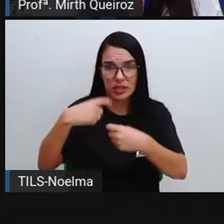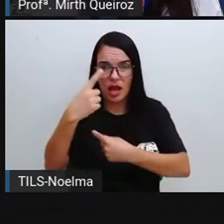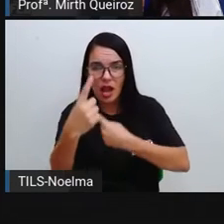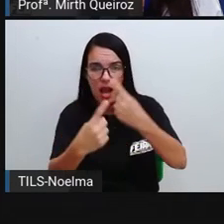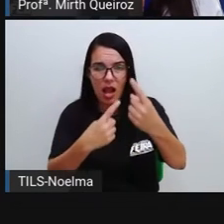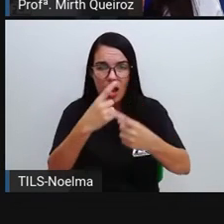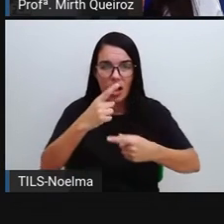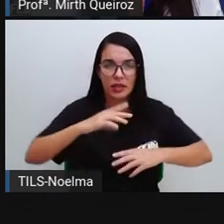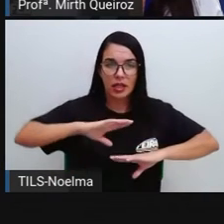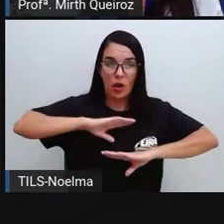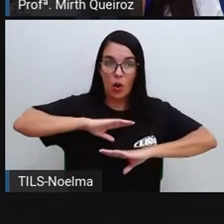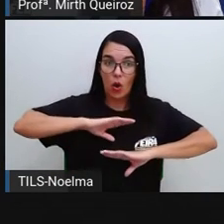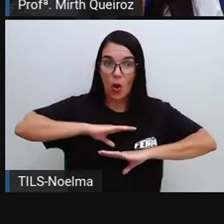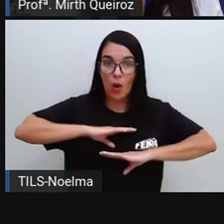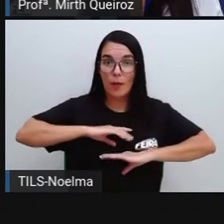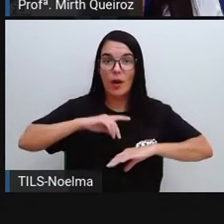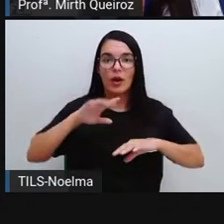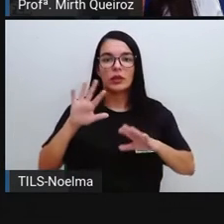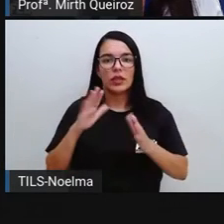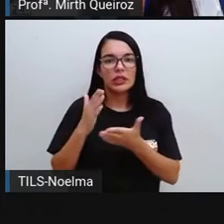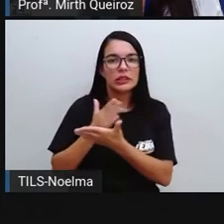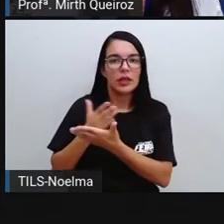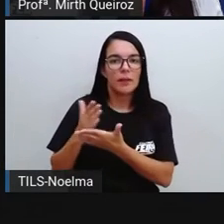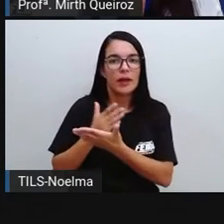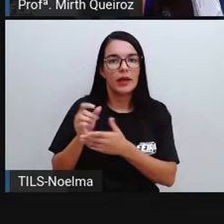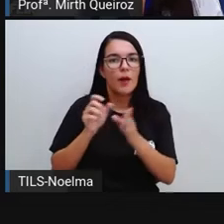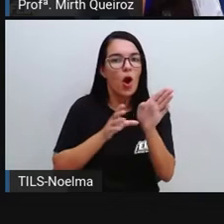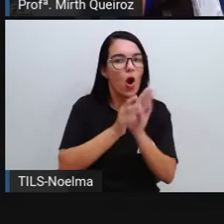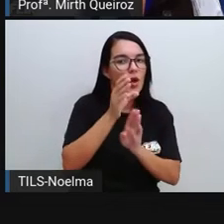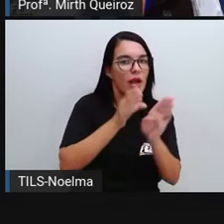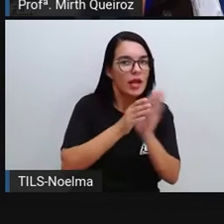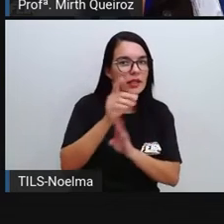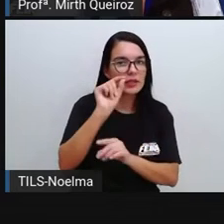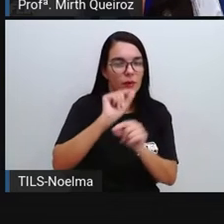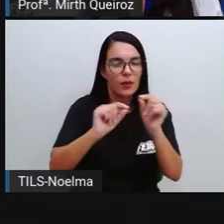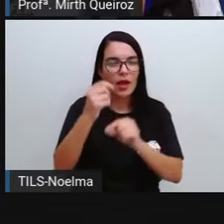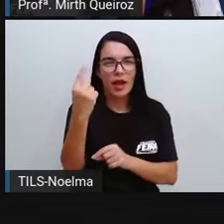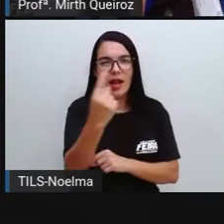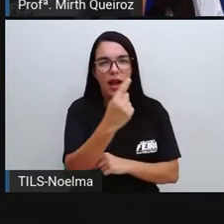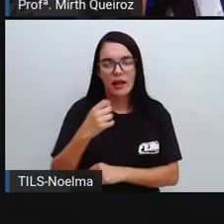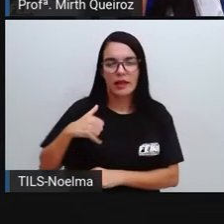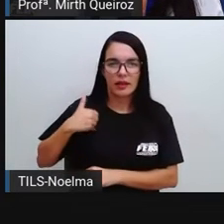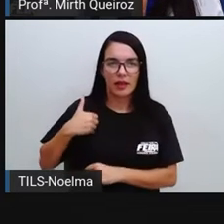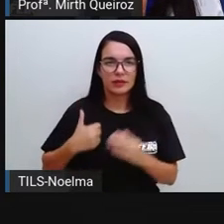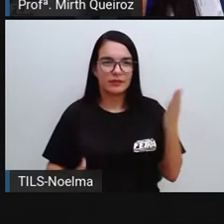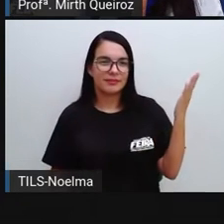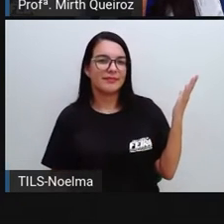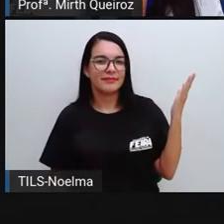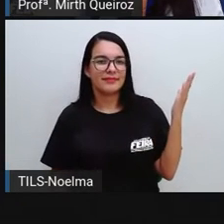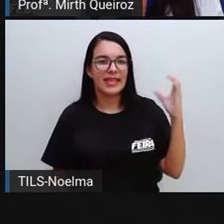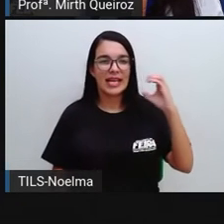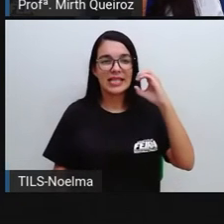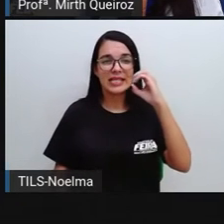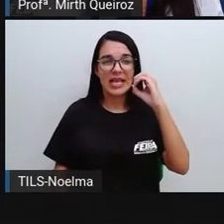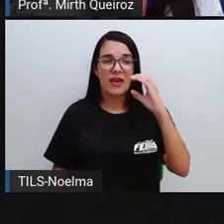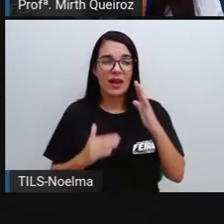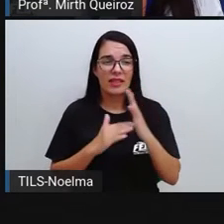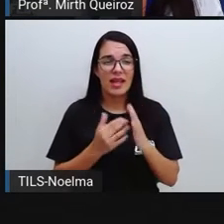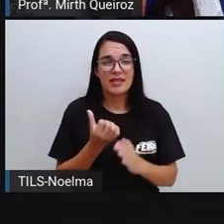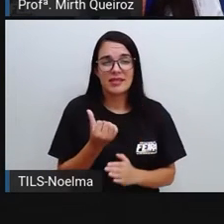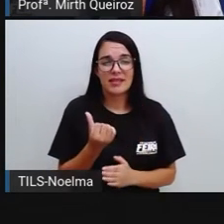cada organismo Nós separamos aqui As recomendações Pra cada faixa etária Olha só De 0 a 6 meses